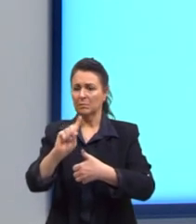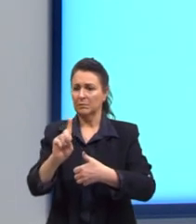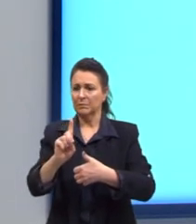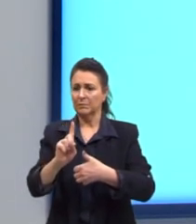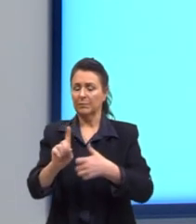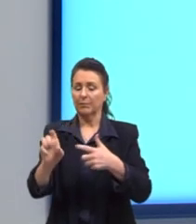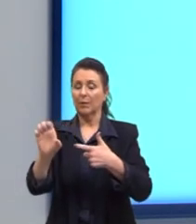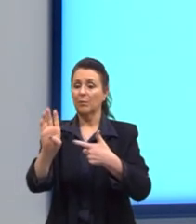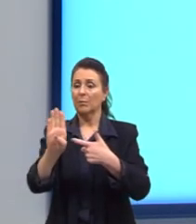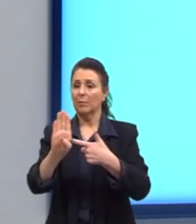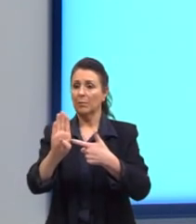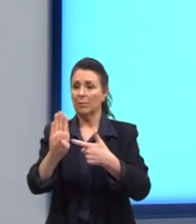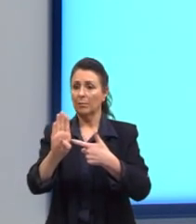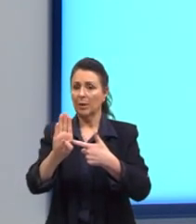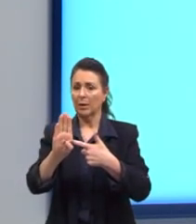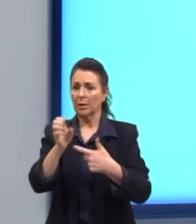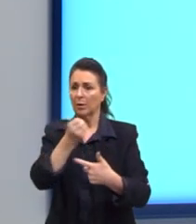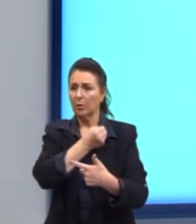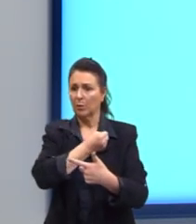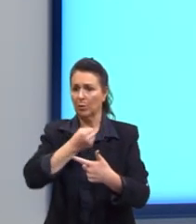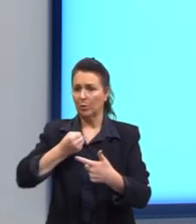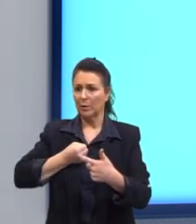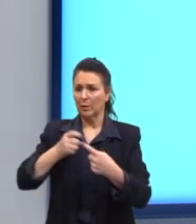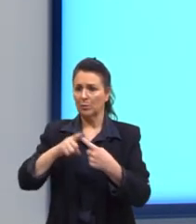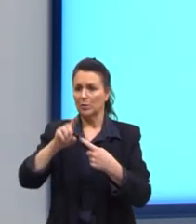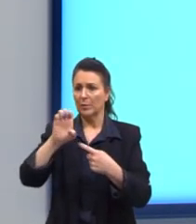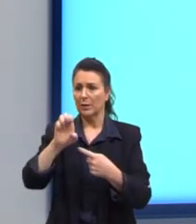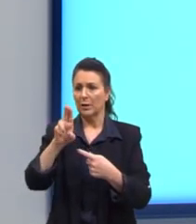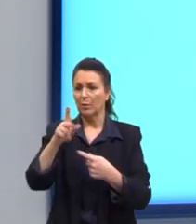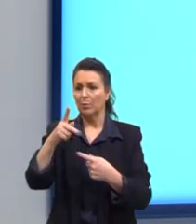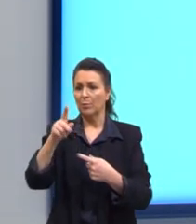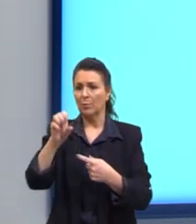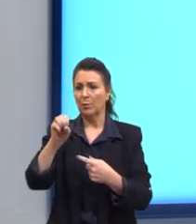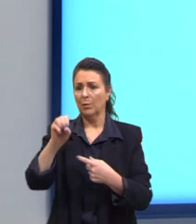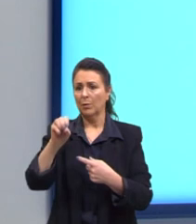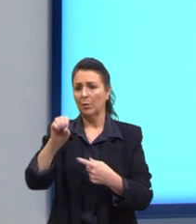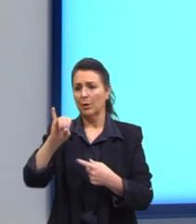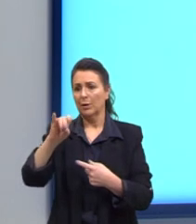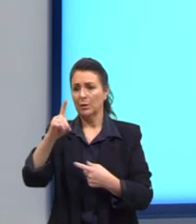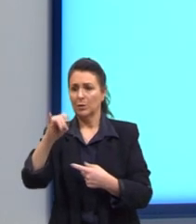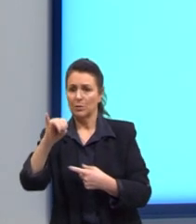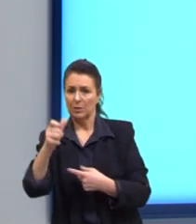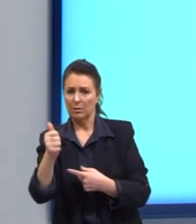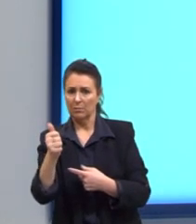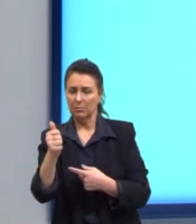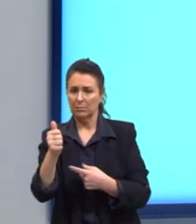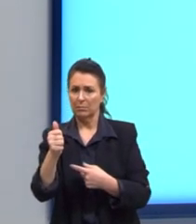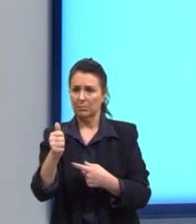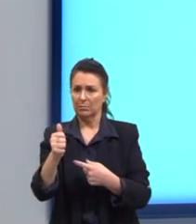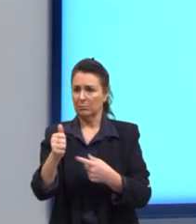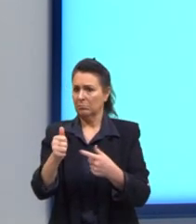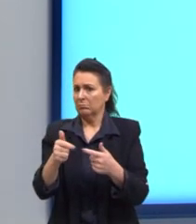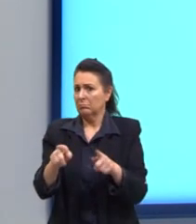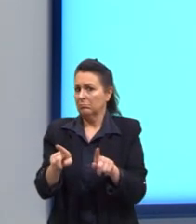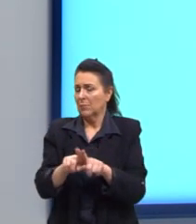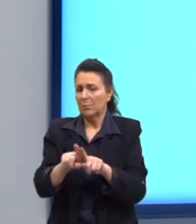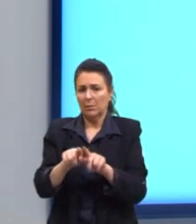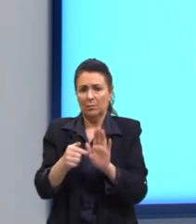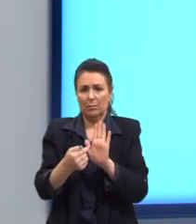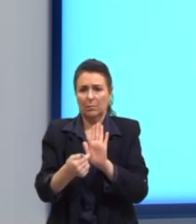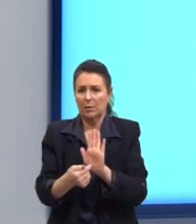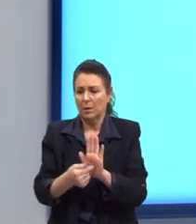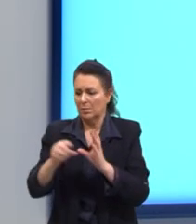Letra B, numérica do tipo oploidia, também não aparece que acrescentou alguma